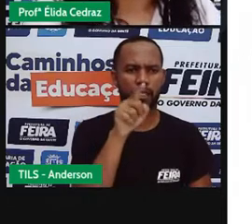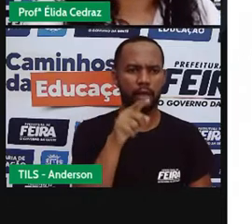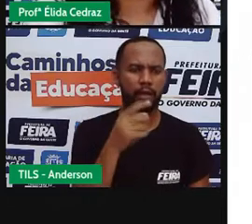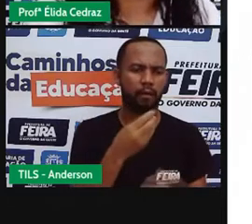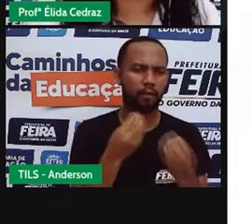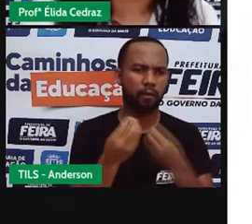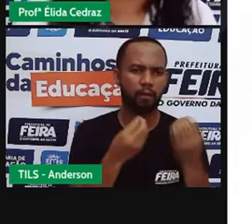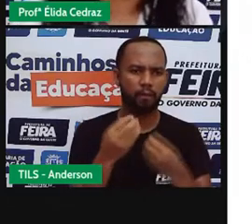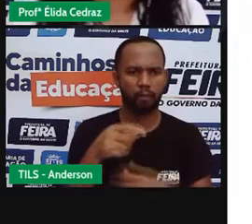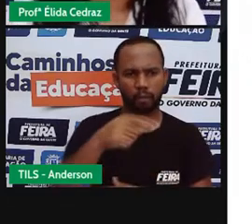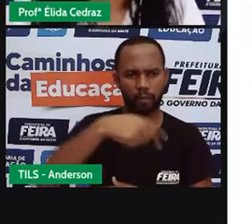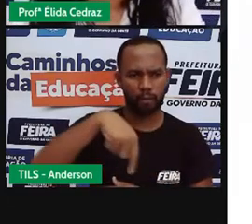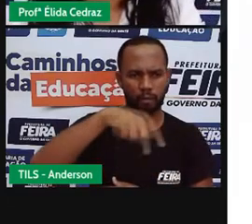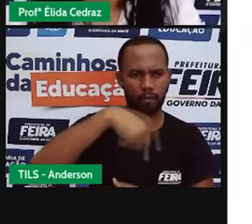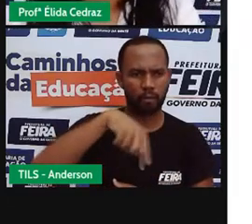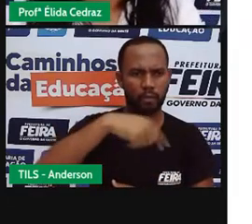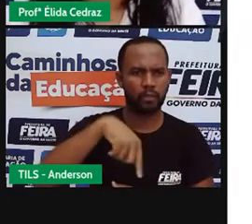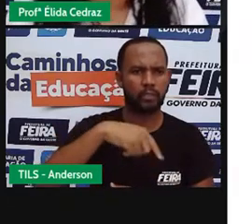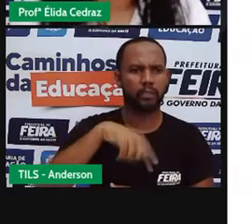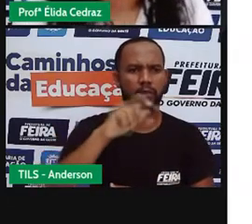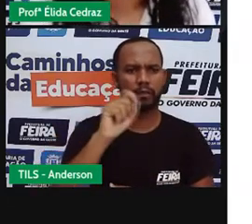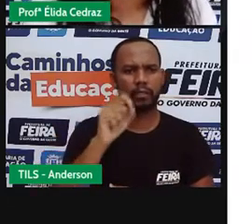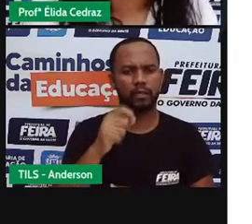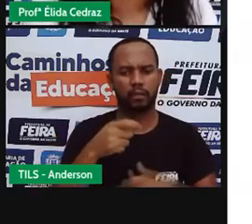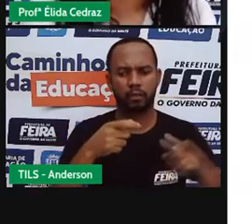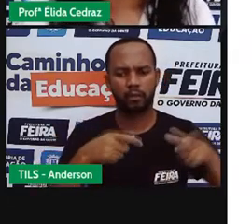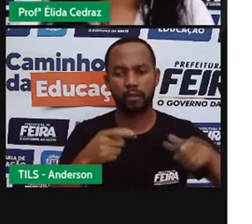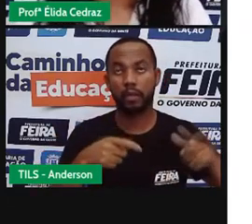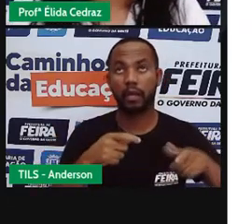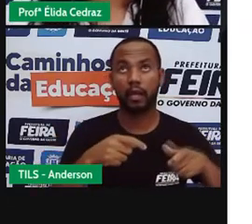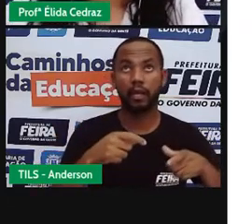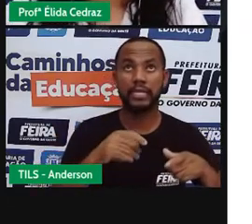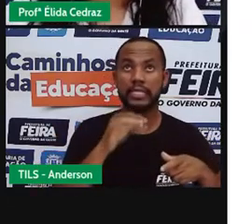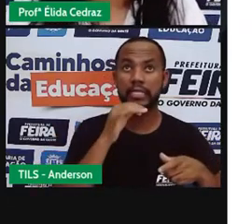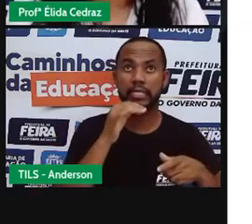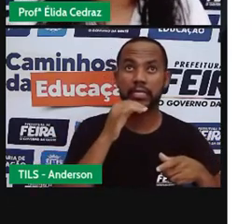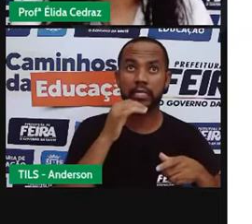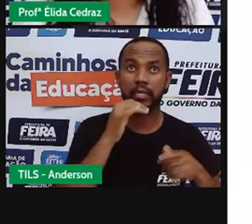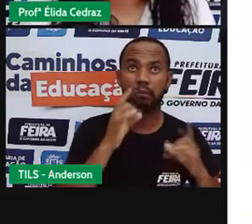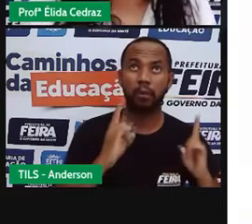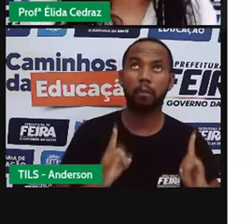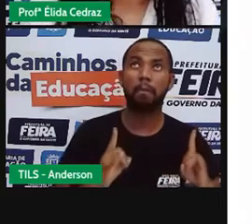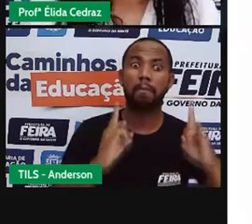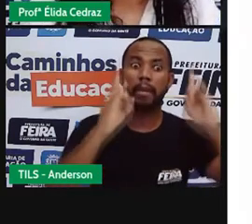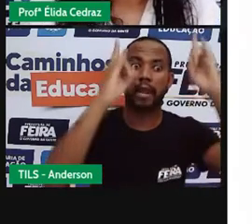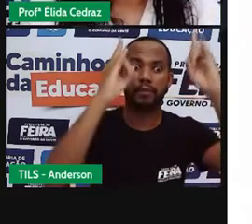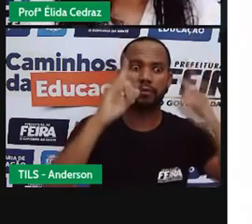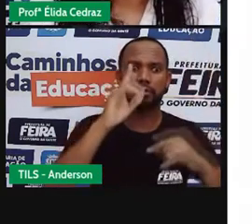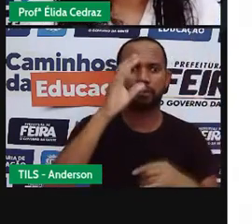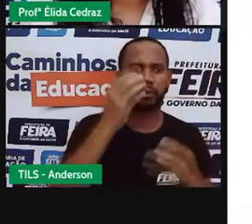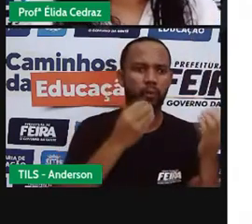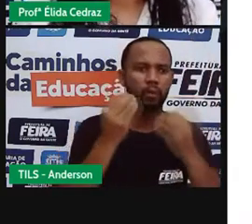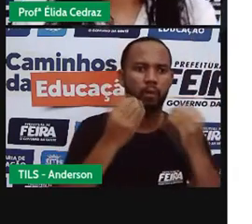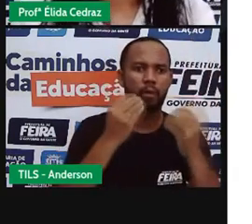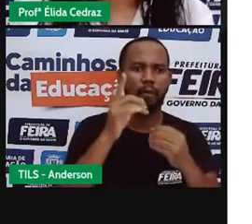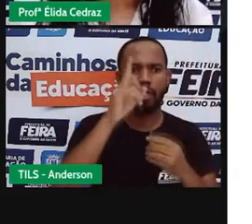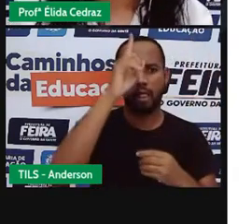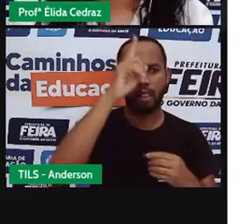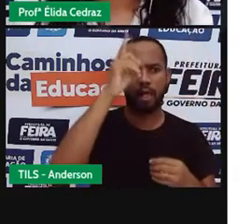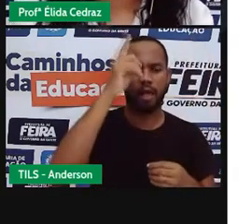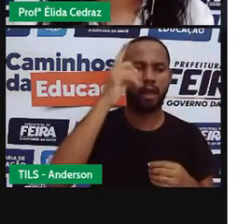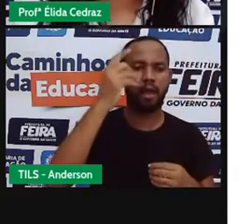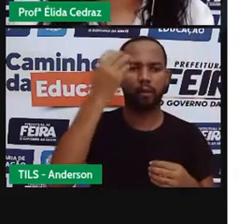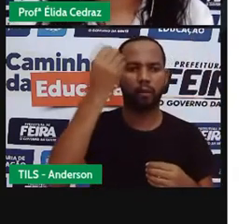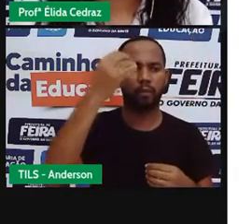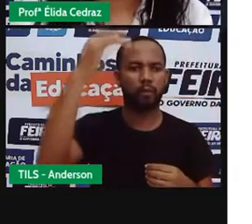Quando nós estamos num edifício muito alto, nós recebemos a orientação de saídas de emergência.